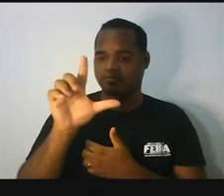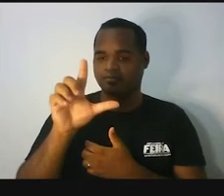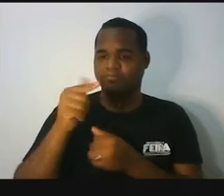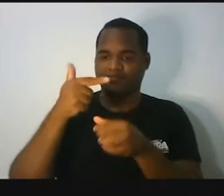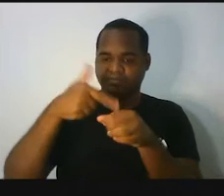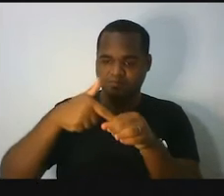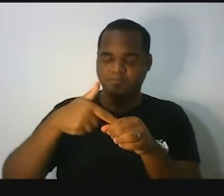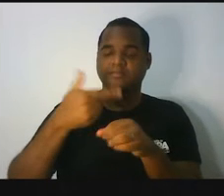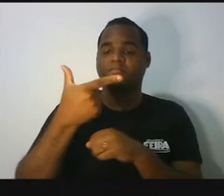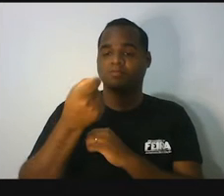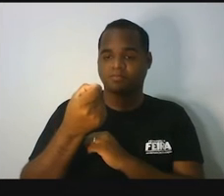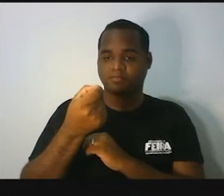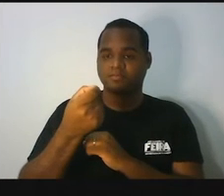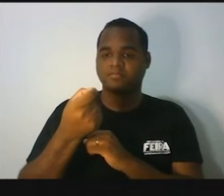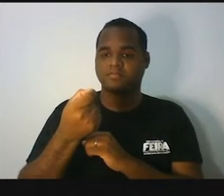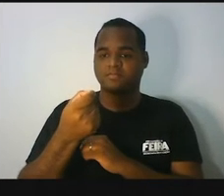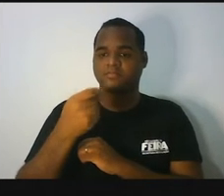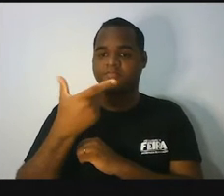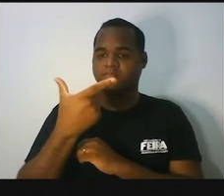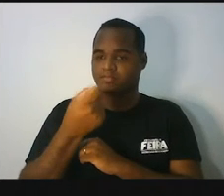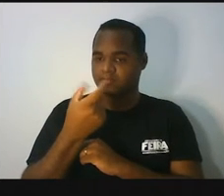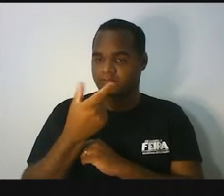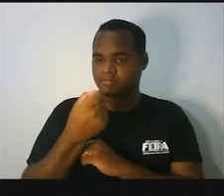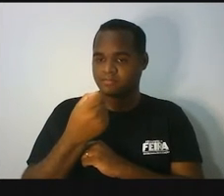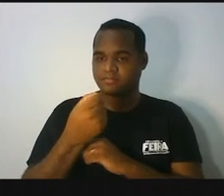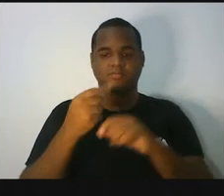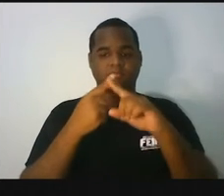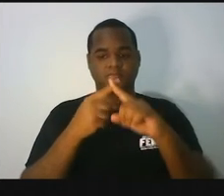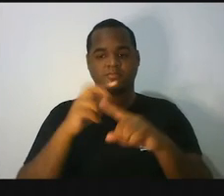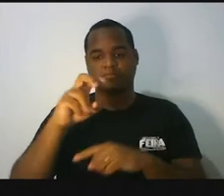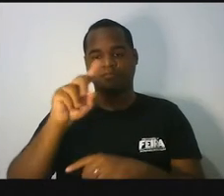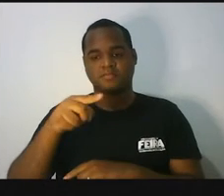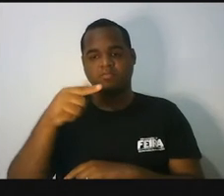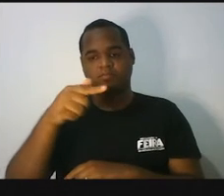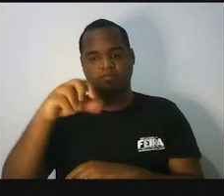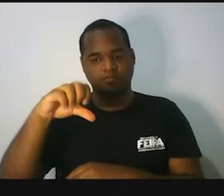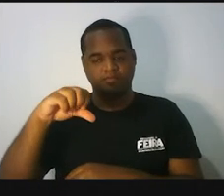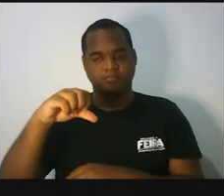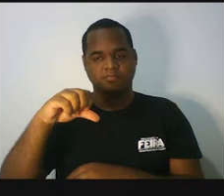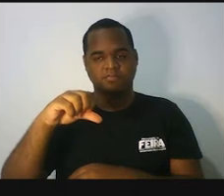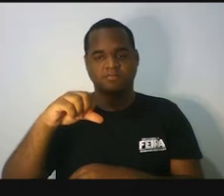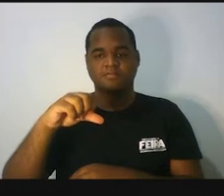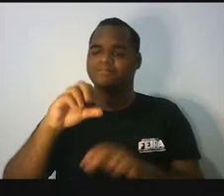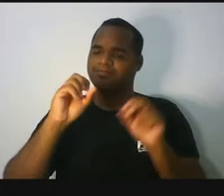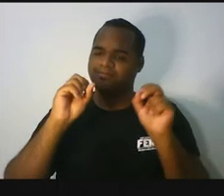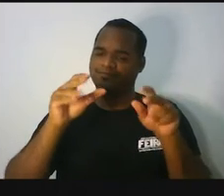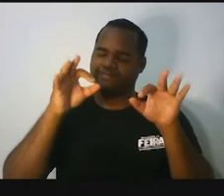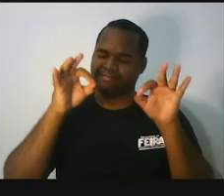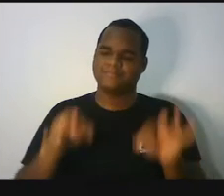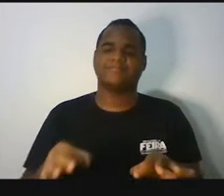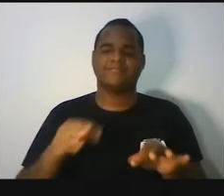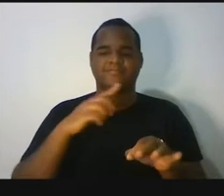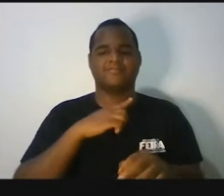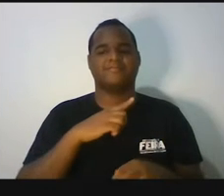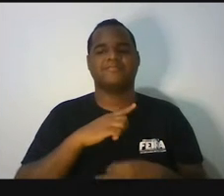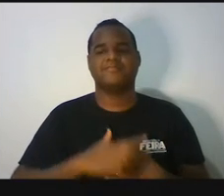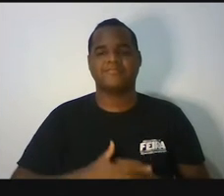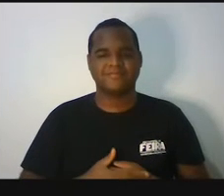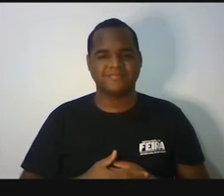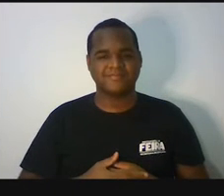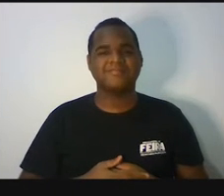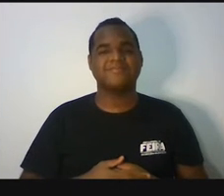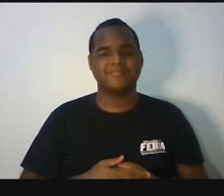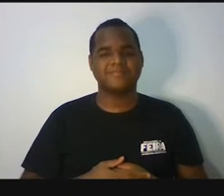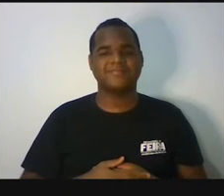seria 20 litros, não é? 20 vezes R$,79. Exatamente dessa forma. Exatamente dessa